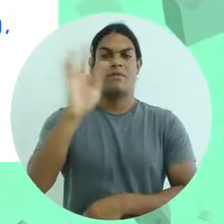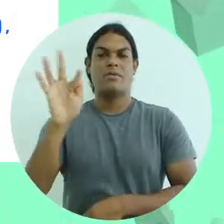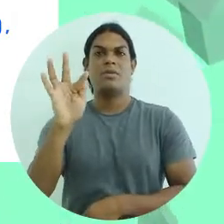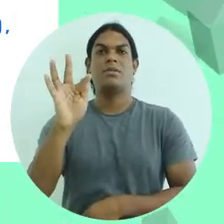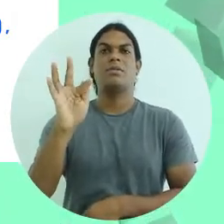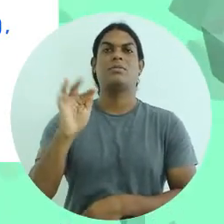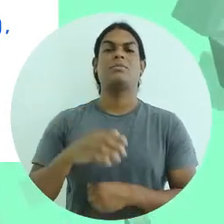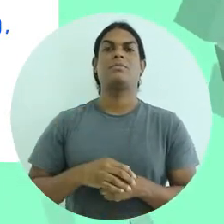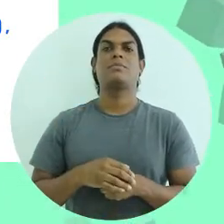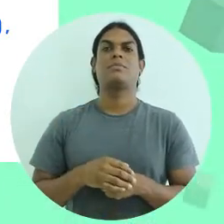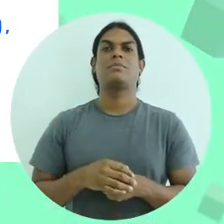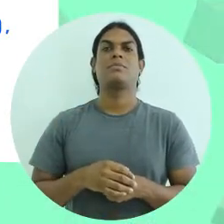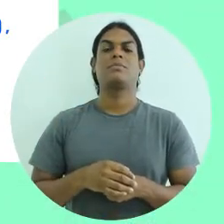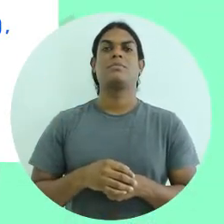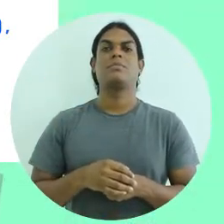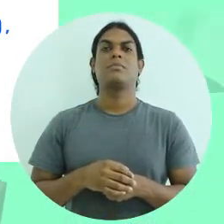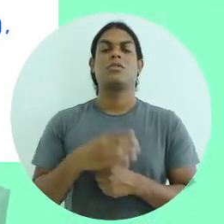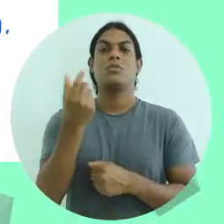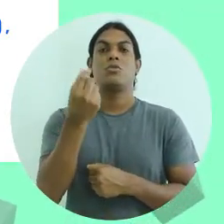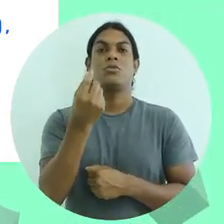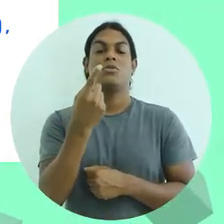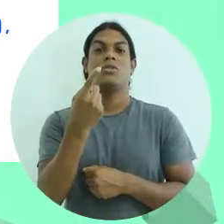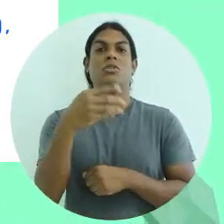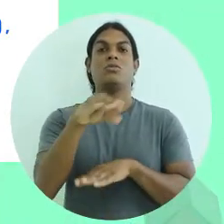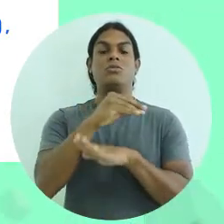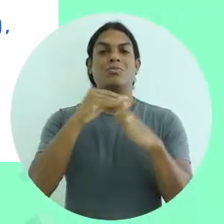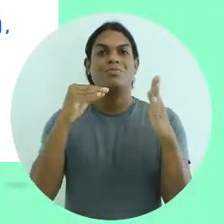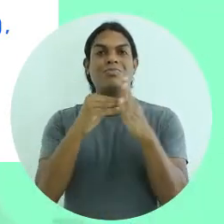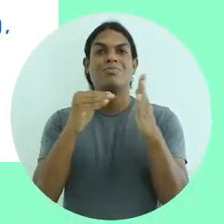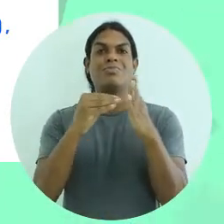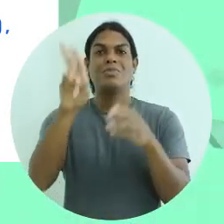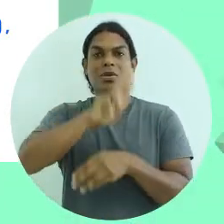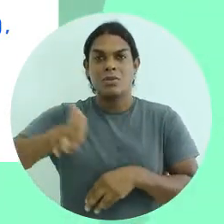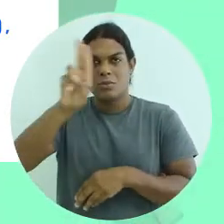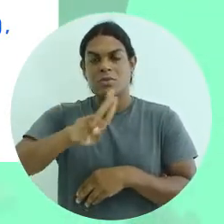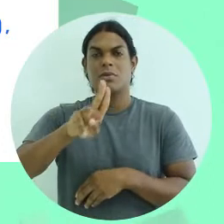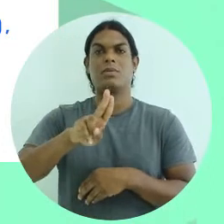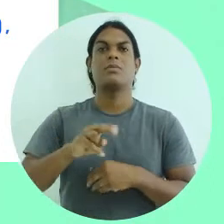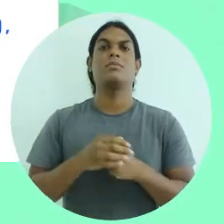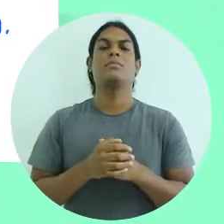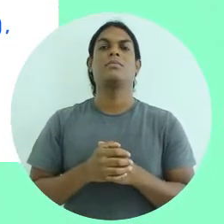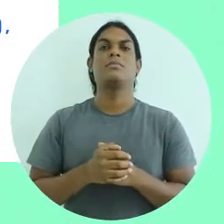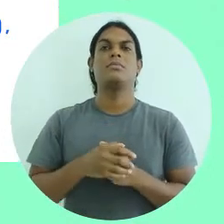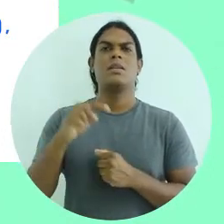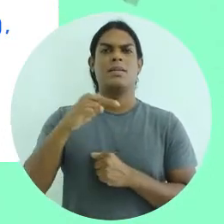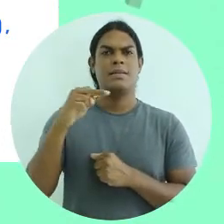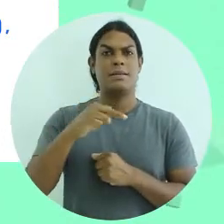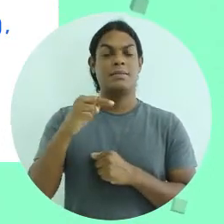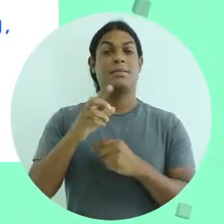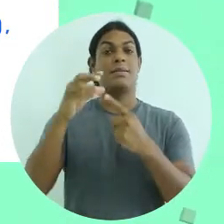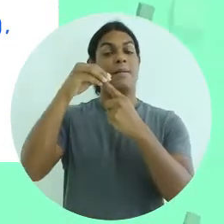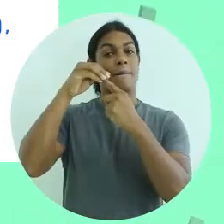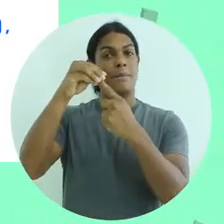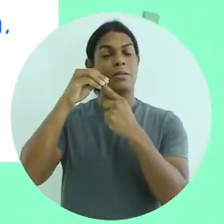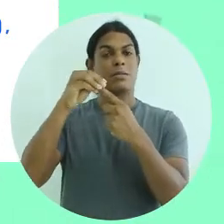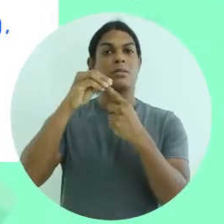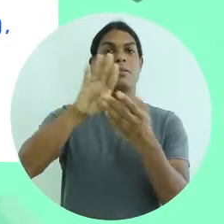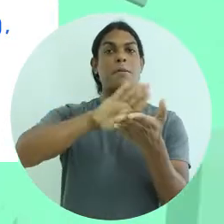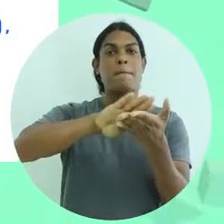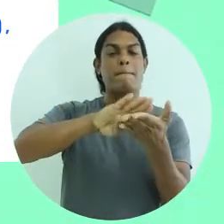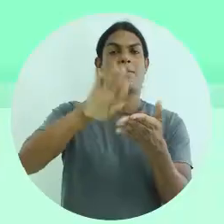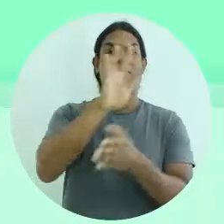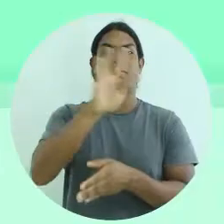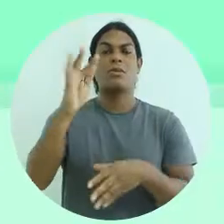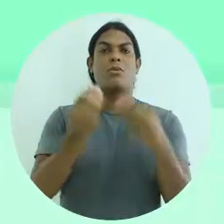com o orçamento geral da União, para financiar essas exportações. E esses são exclusivos de bancos federais,